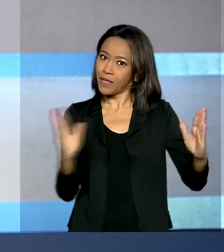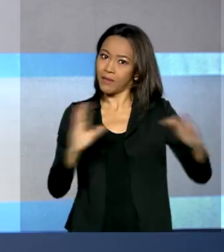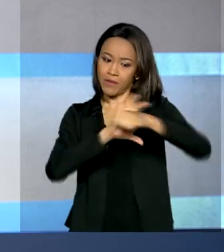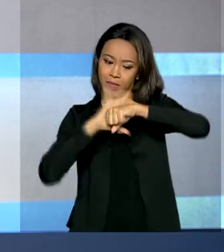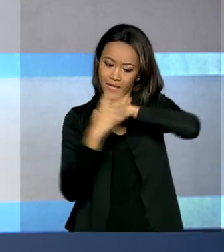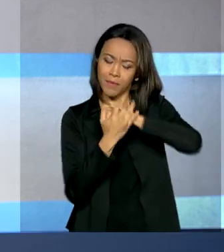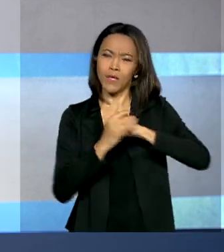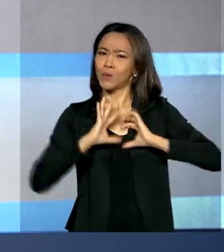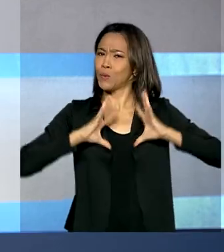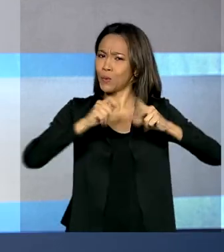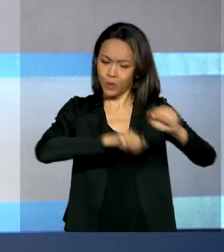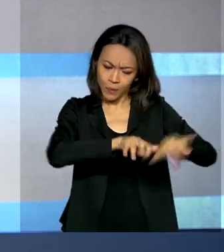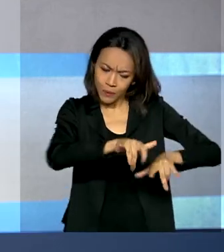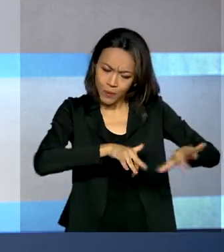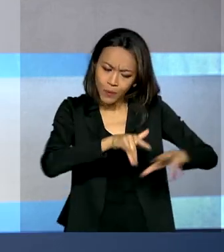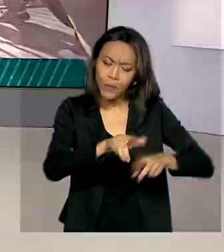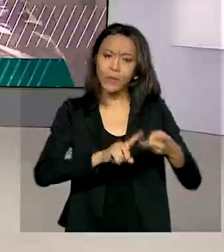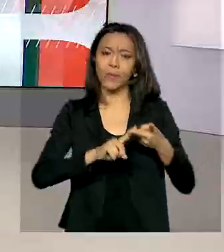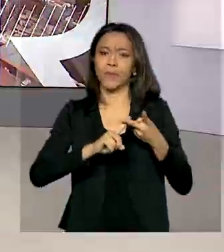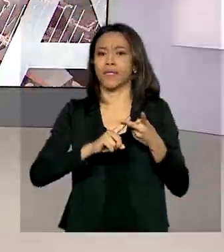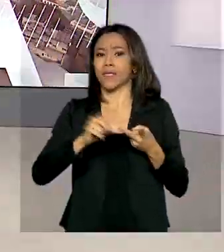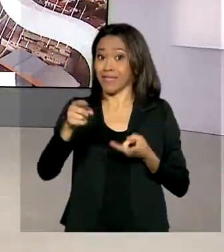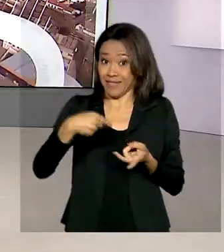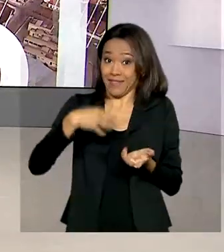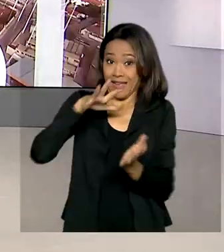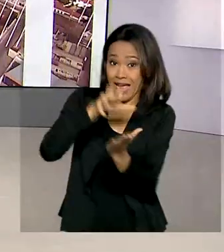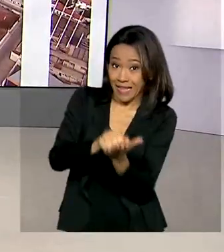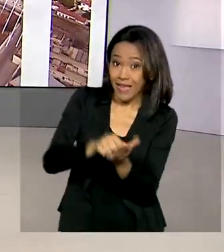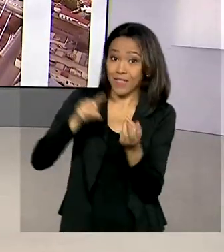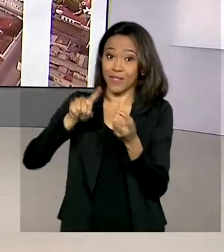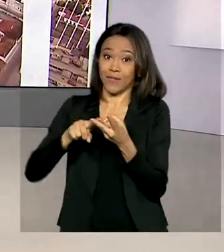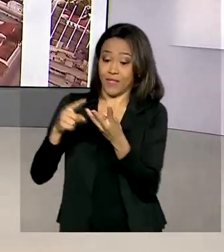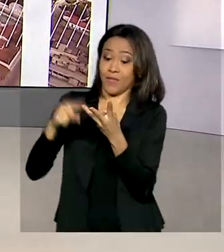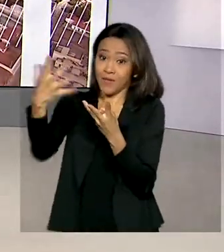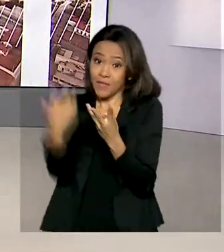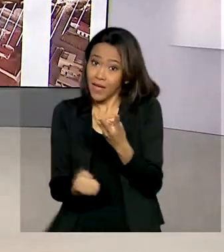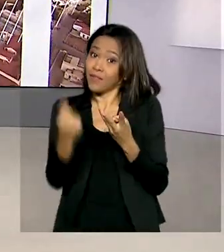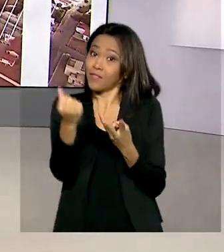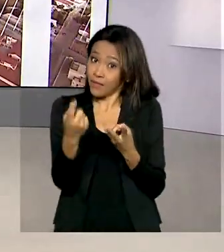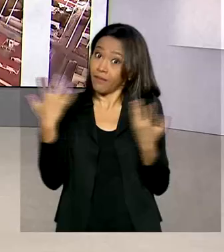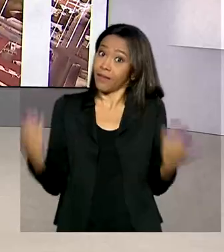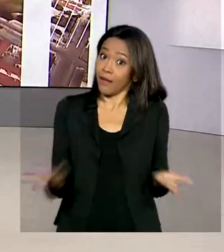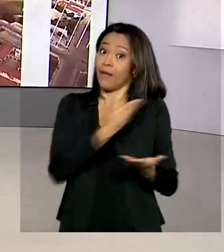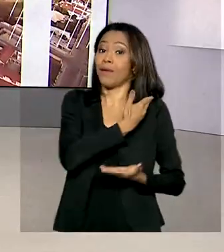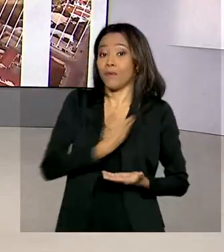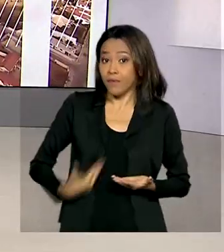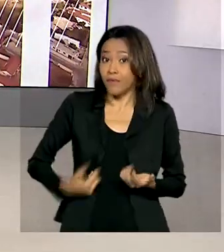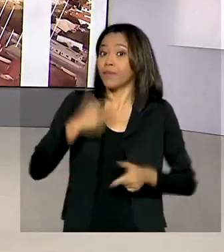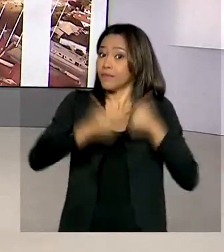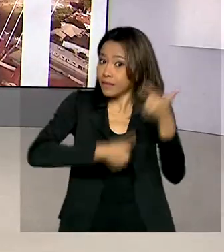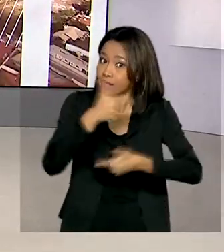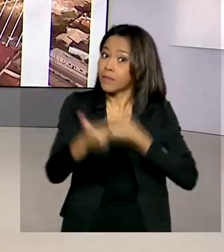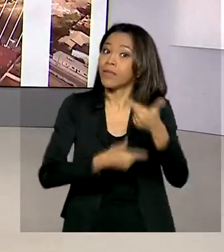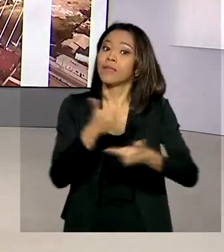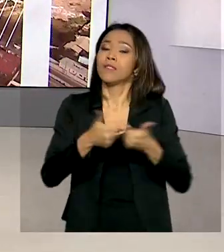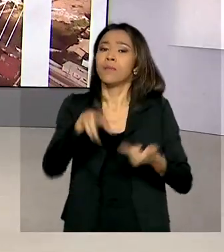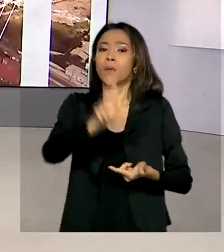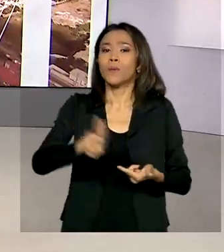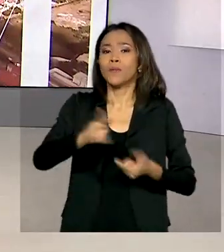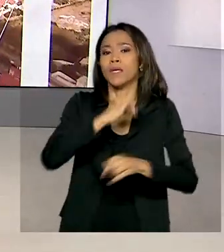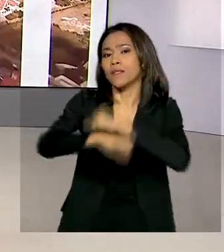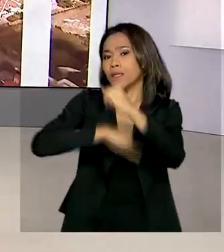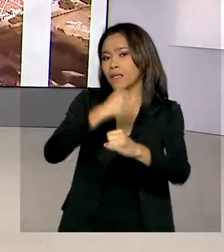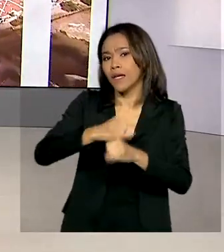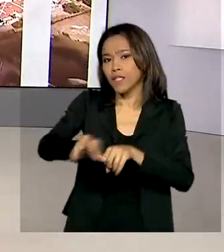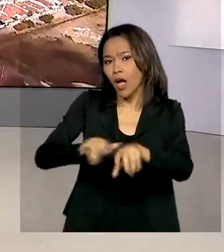do cadastro até a liberação do dinheiro. É, o governo vem investindo pesado na digitalização de serviços públicos. Desde